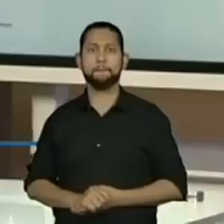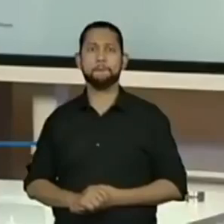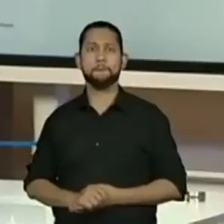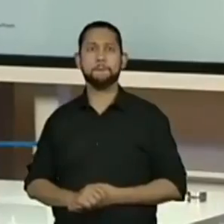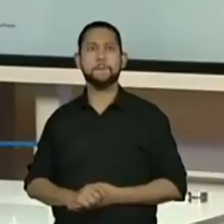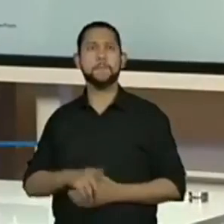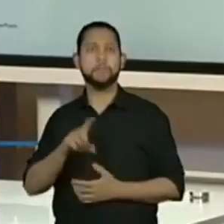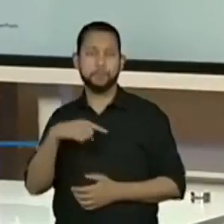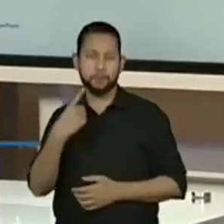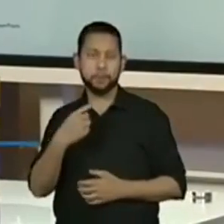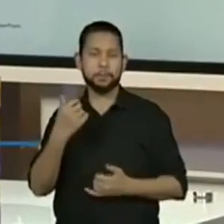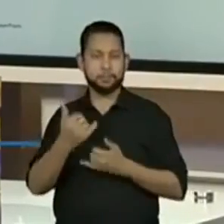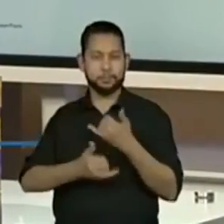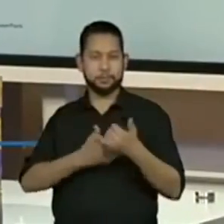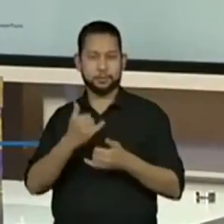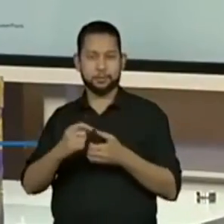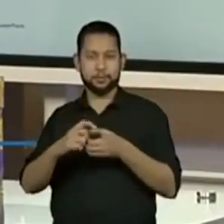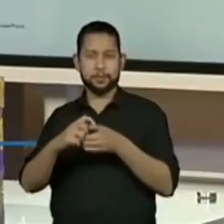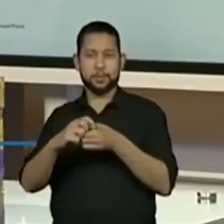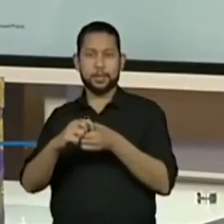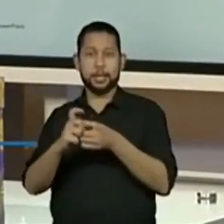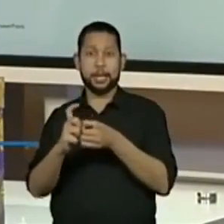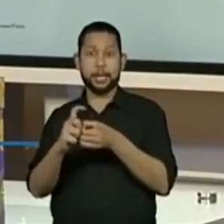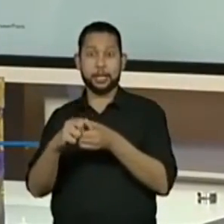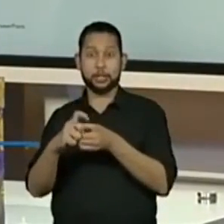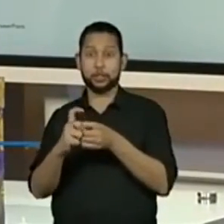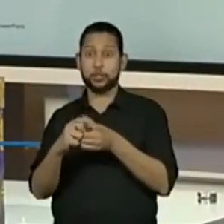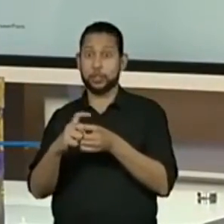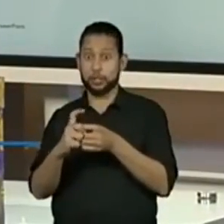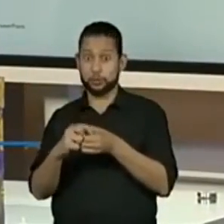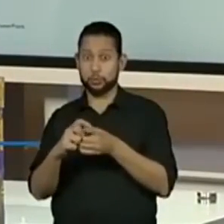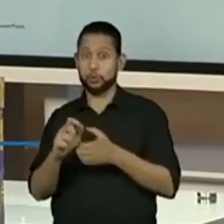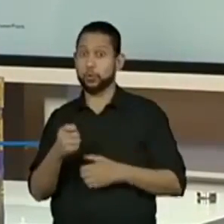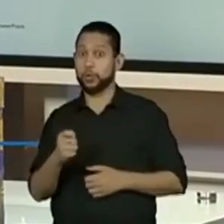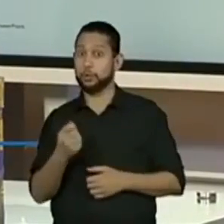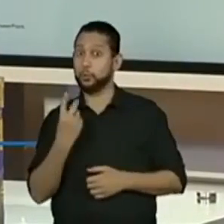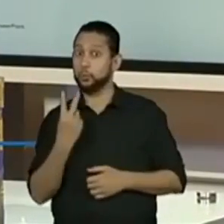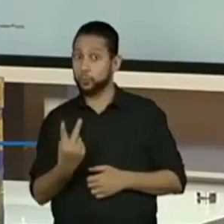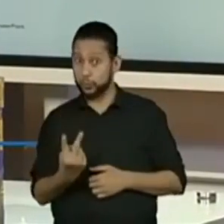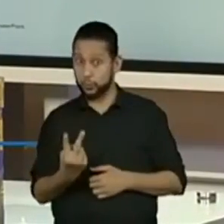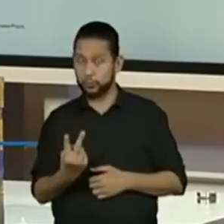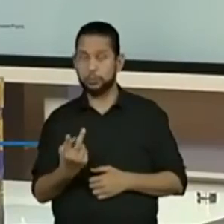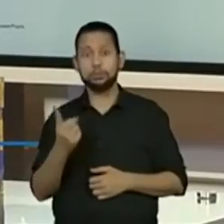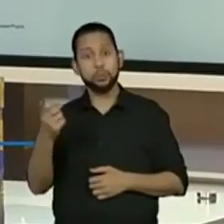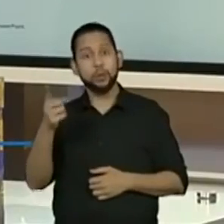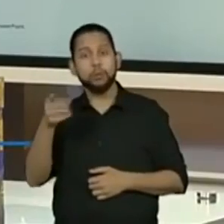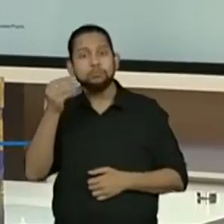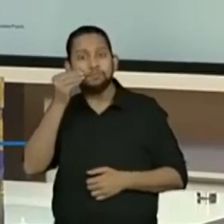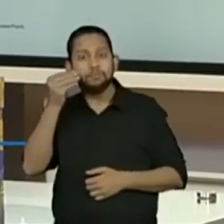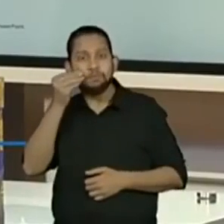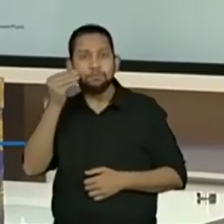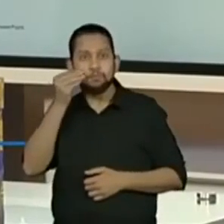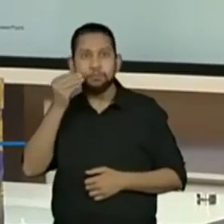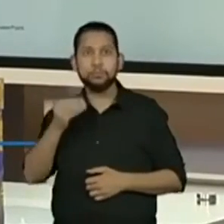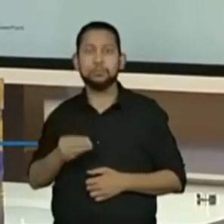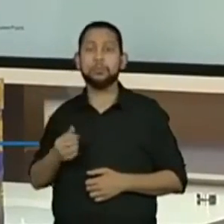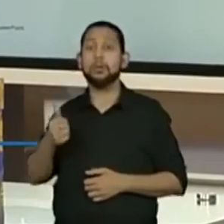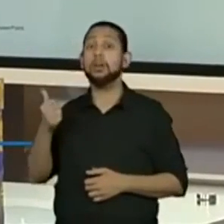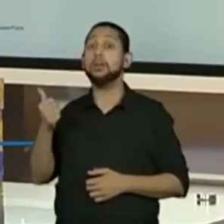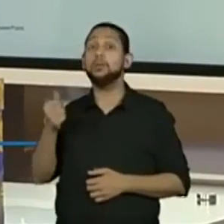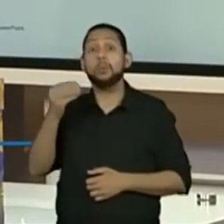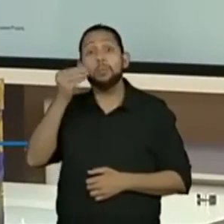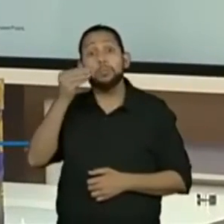Essa brincadeira do cadeado com duas chaves, a gente chama de... é um experimento. O nome desse